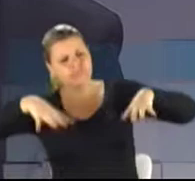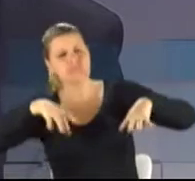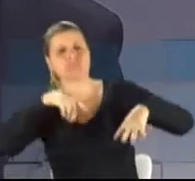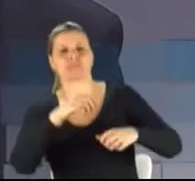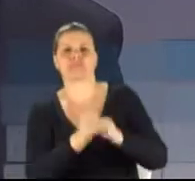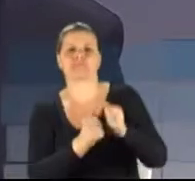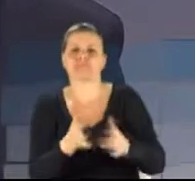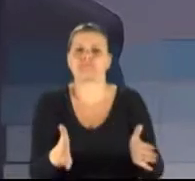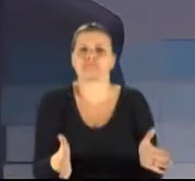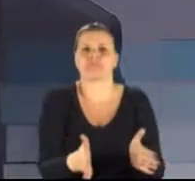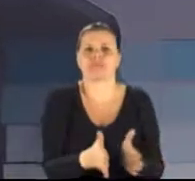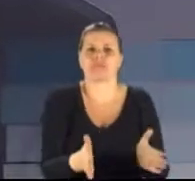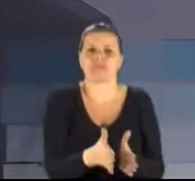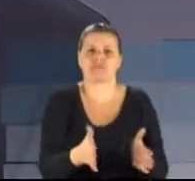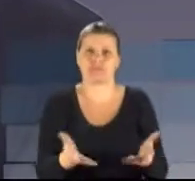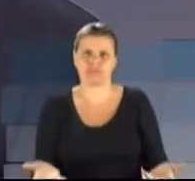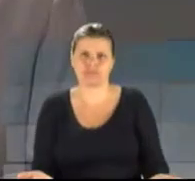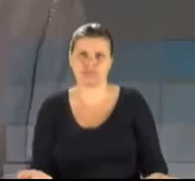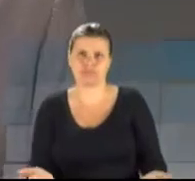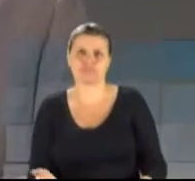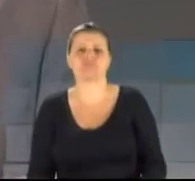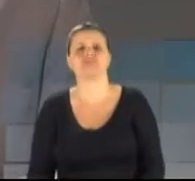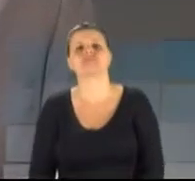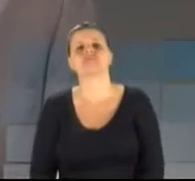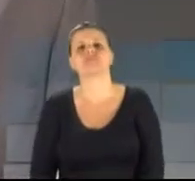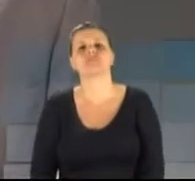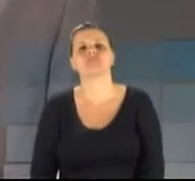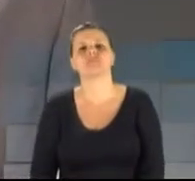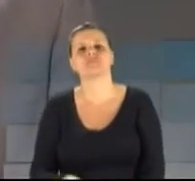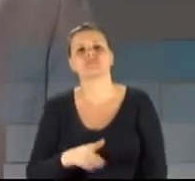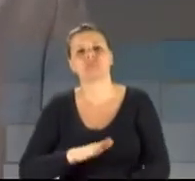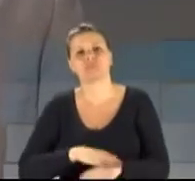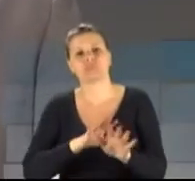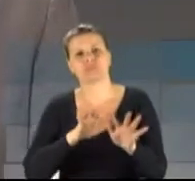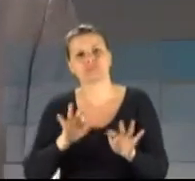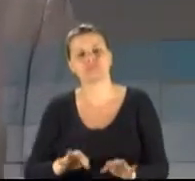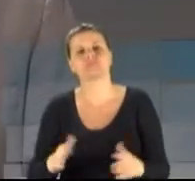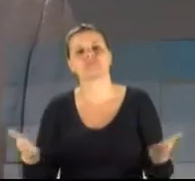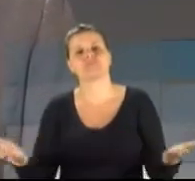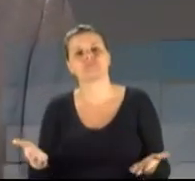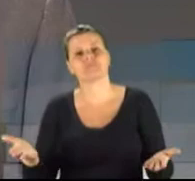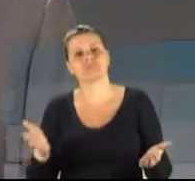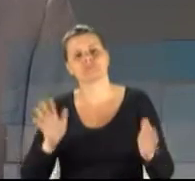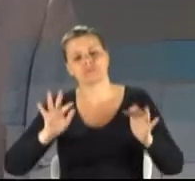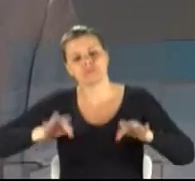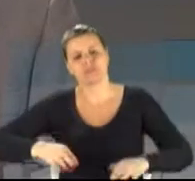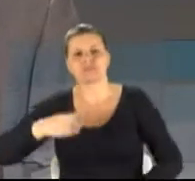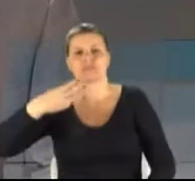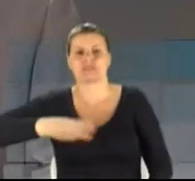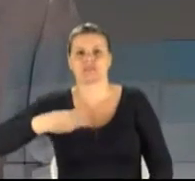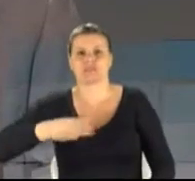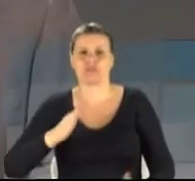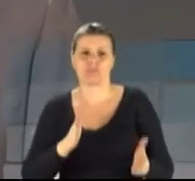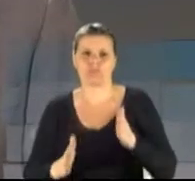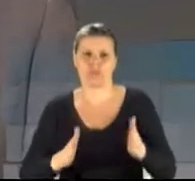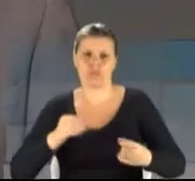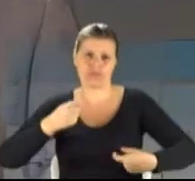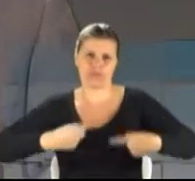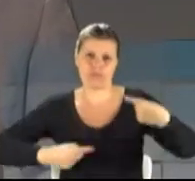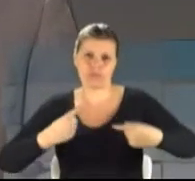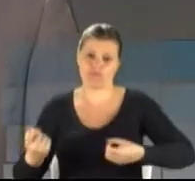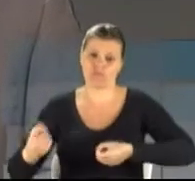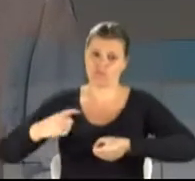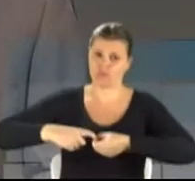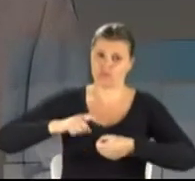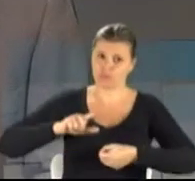que é feito e da forma que está sendo feita. Tempo esgotado, candidato. E assim encerramos o terceiro bloco do debate. Voltamos na